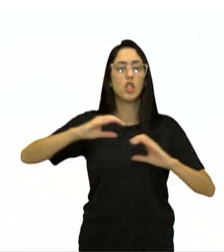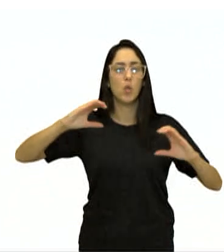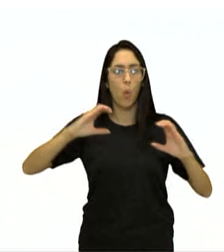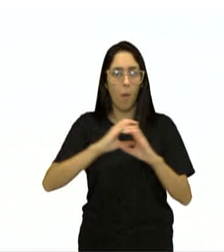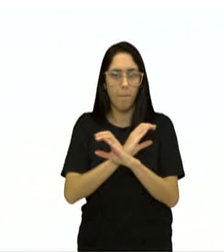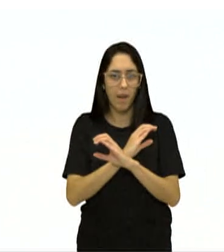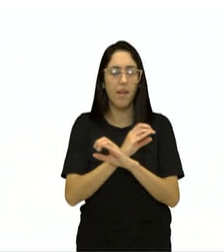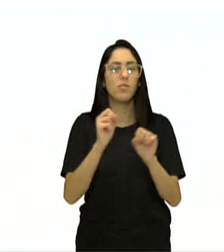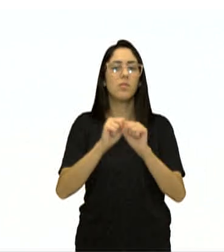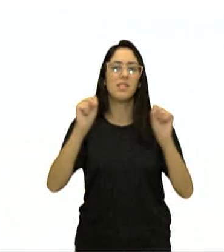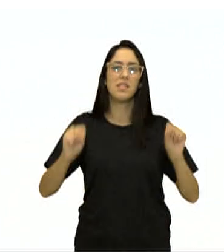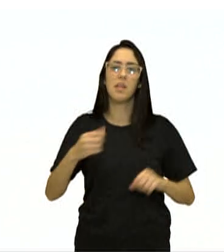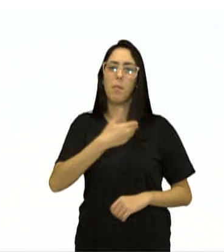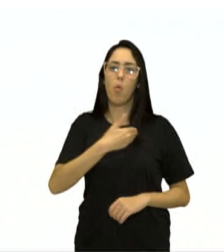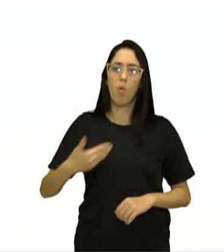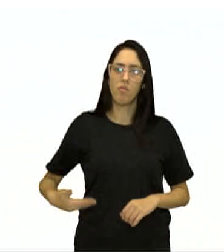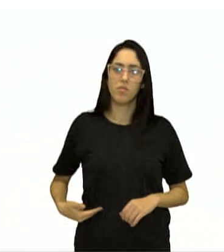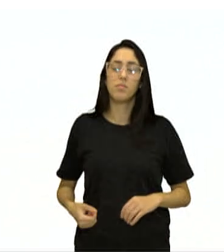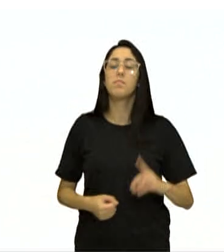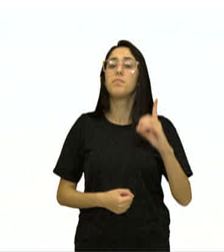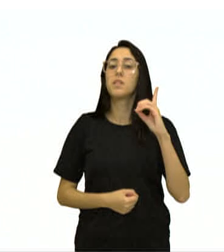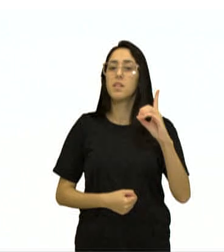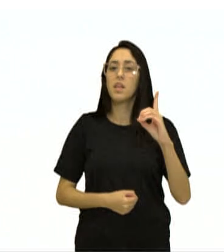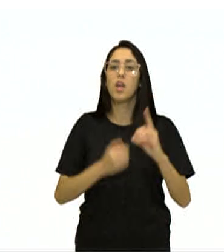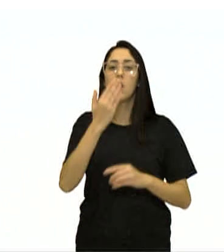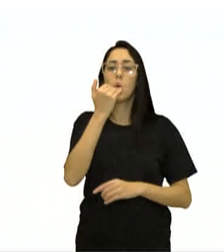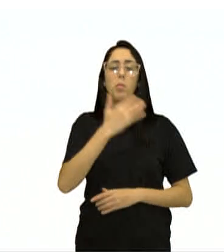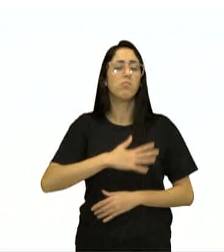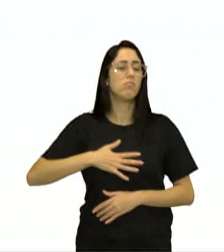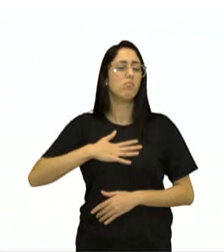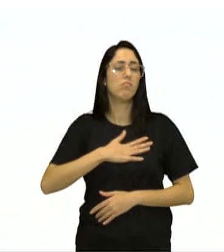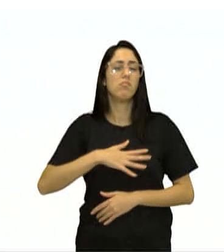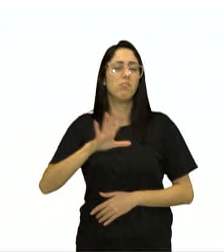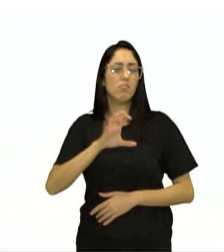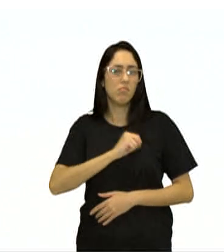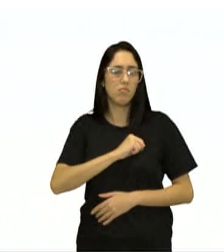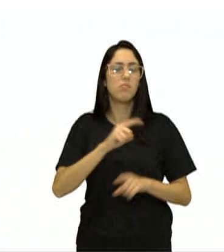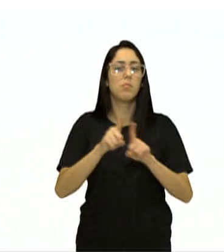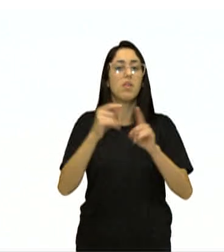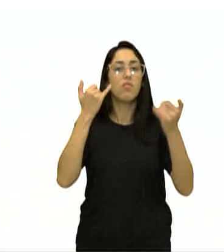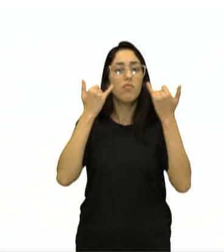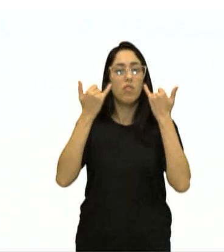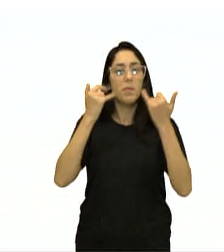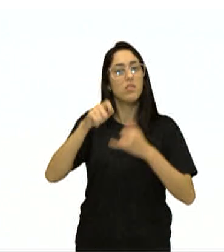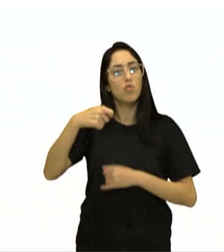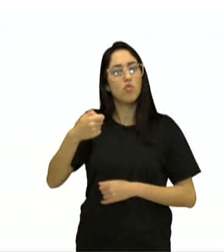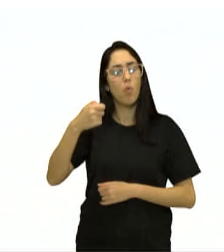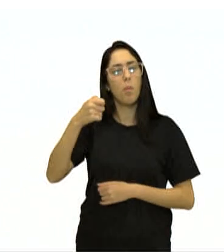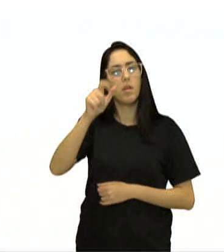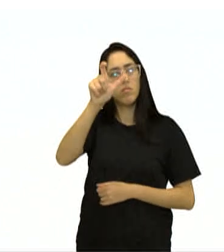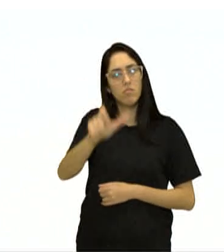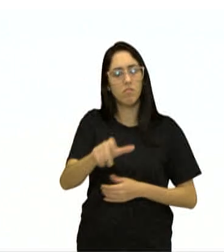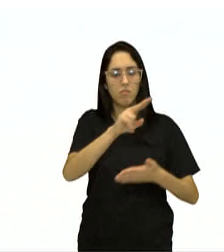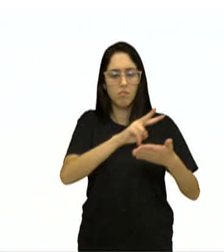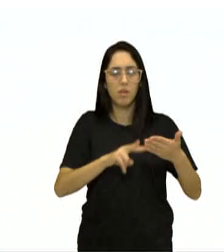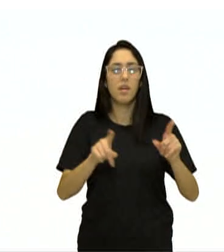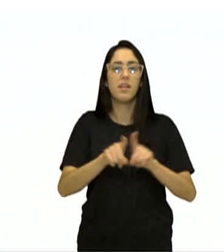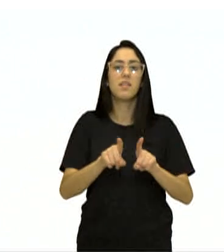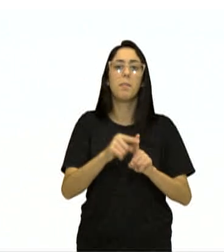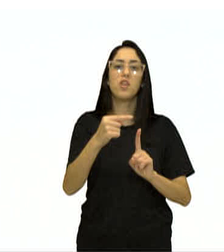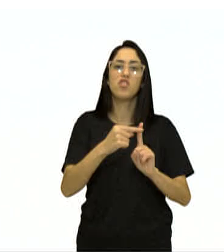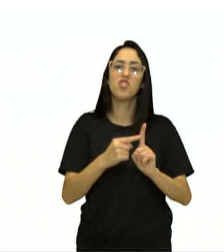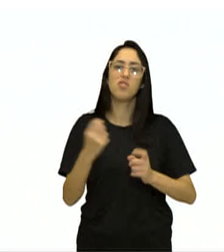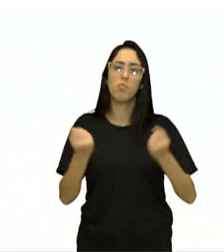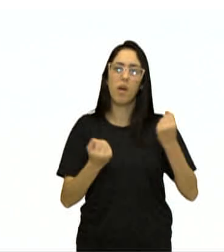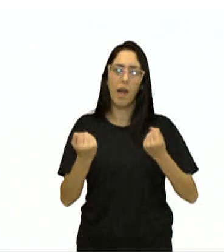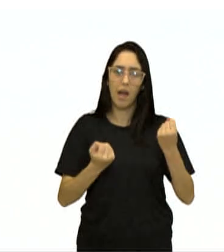sistema de governo. Ou letra D, comidas preferidas, informações sobre o leitor e tipos de carros. Então, no